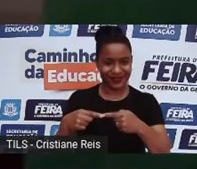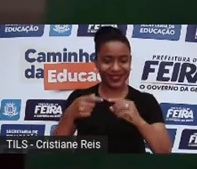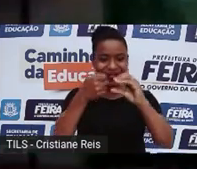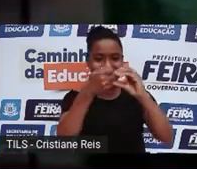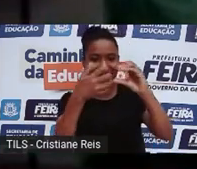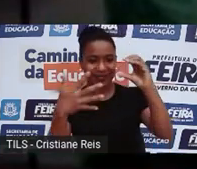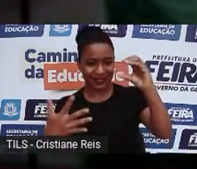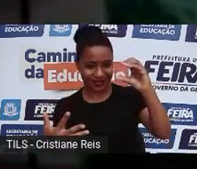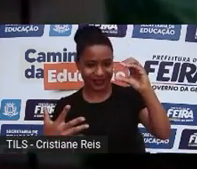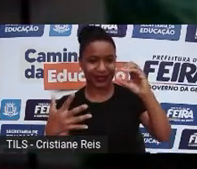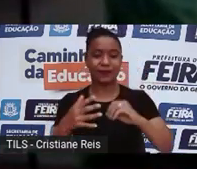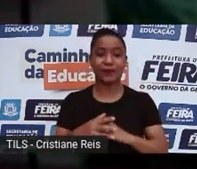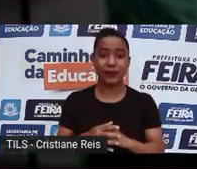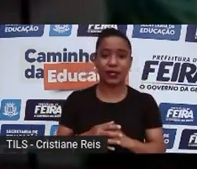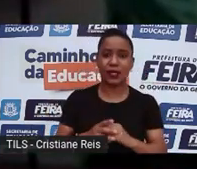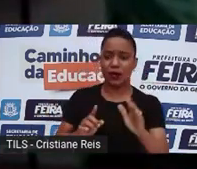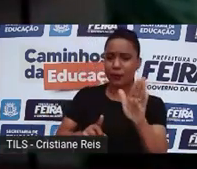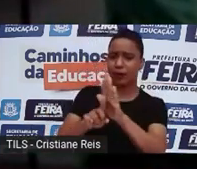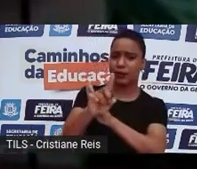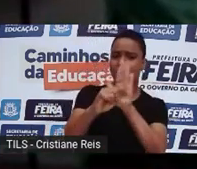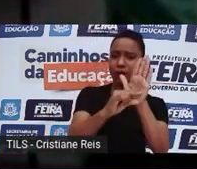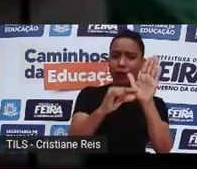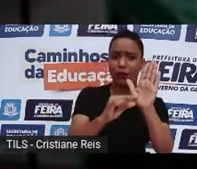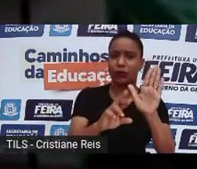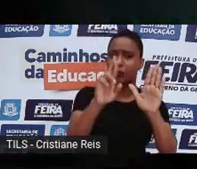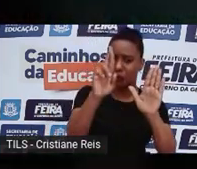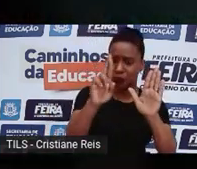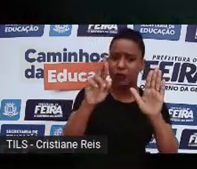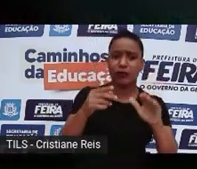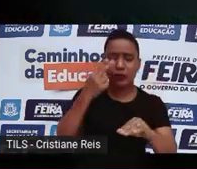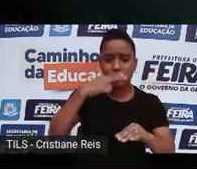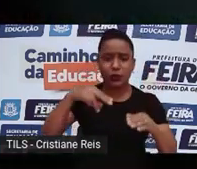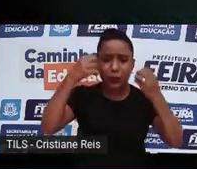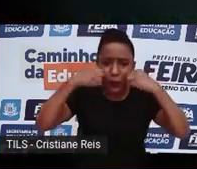todas as sequências genéticas do mamute que precisa transferir.